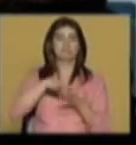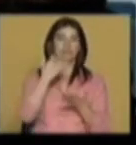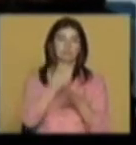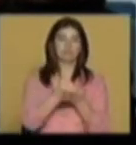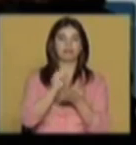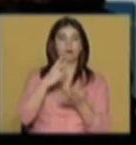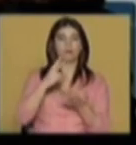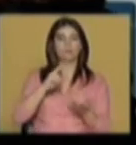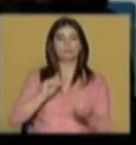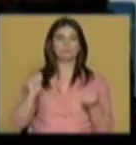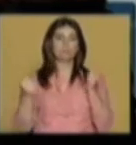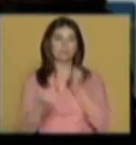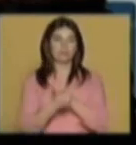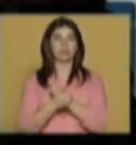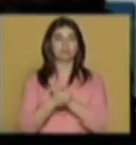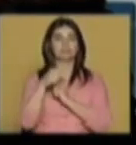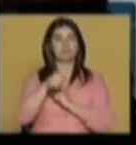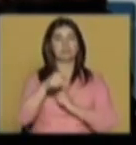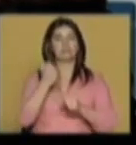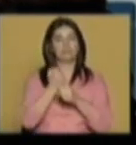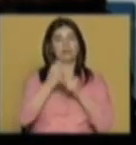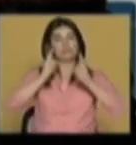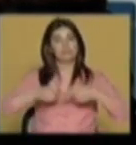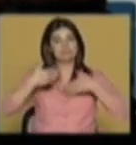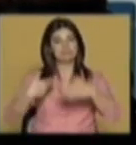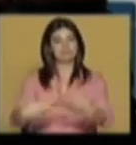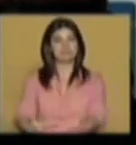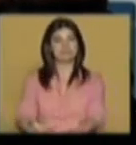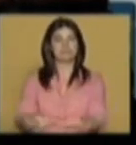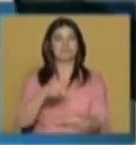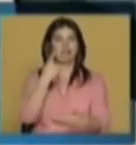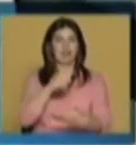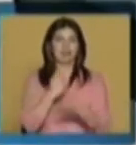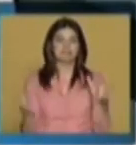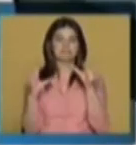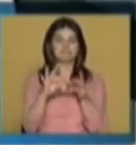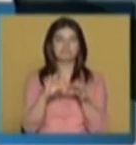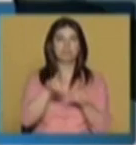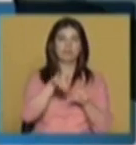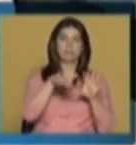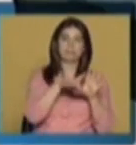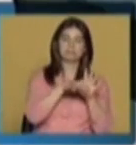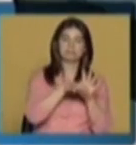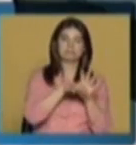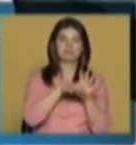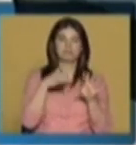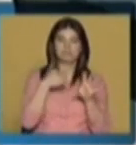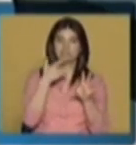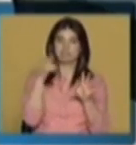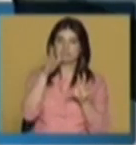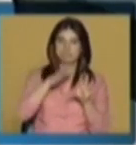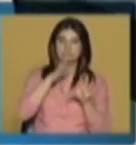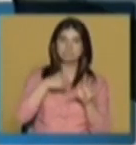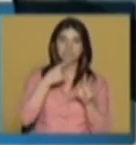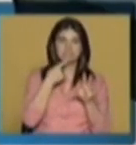a transformar por completo o ponto de partida da obra. comunhão, podemos dizer que há uma comunhão ou uma participação, pelo menos foi aquilo que eu entendi das suas